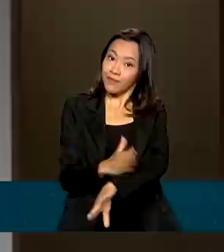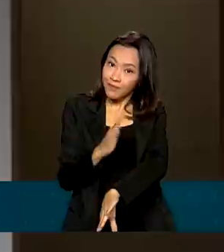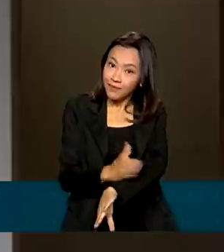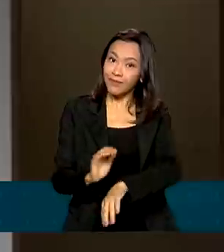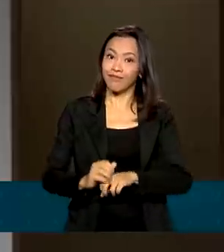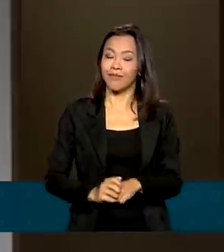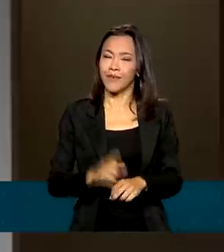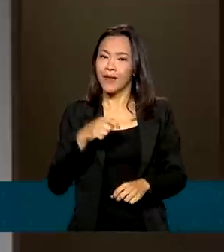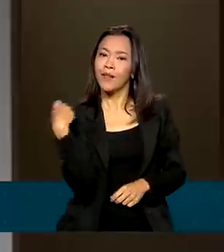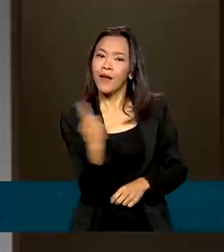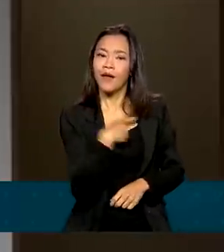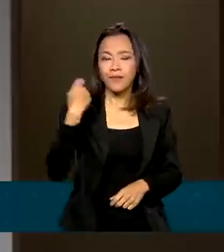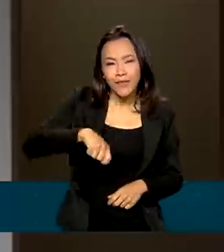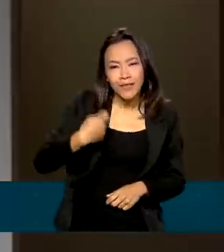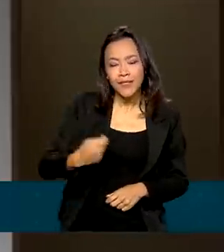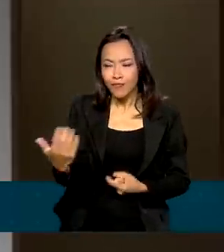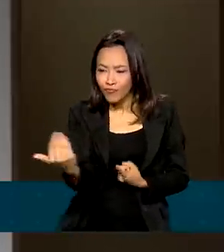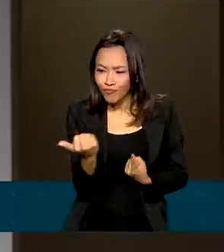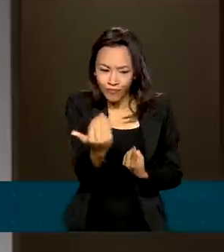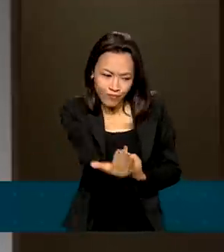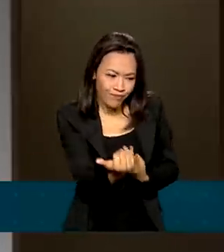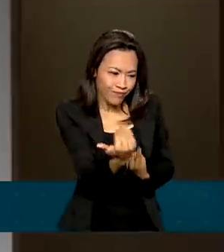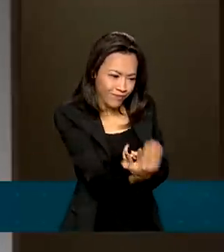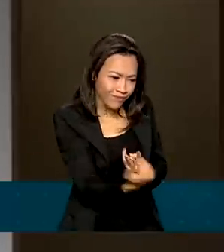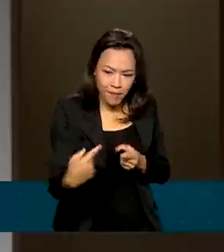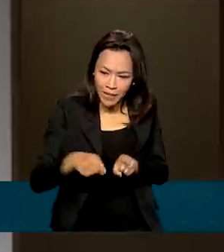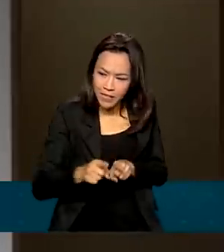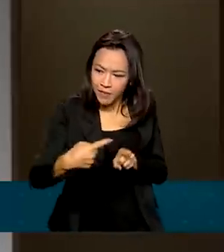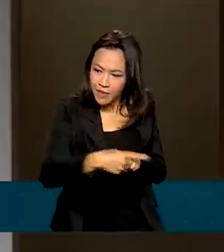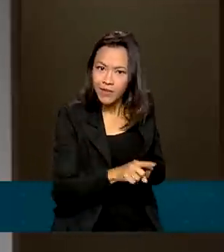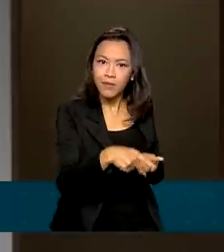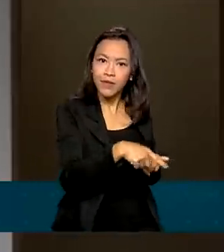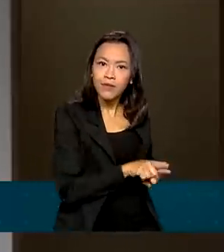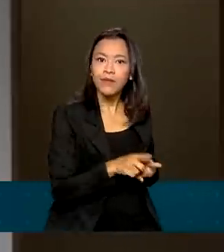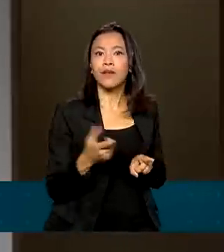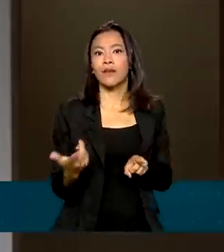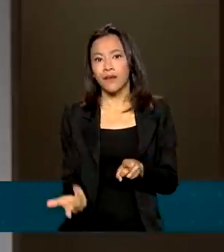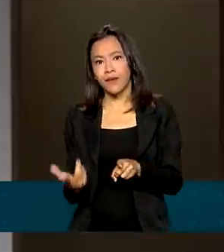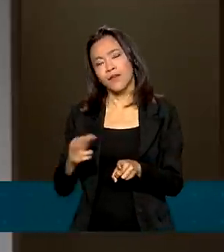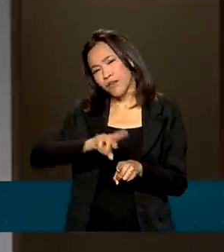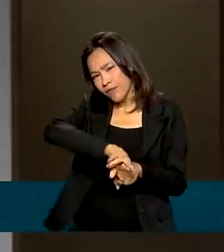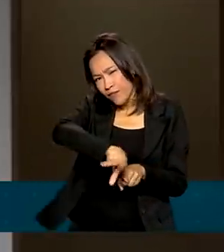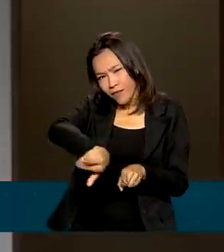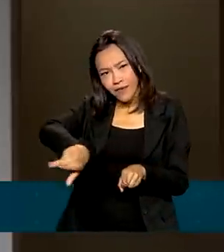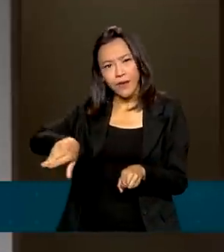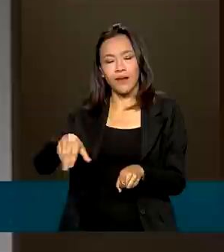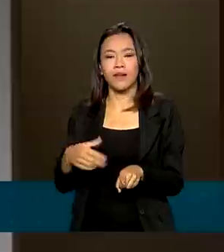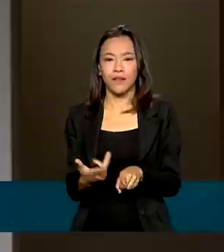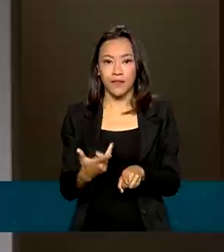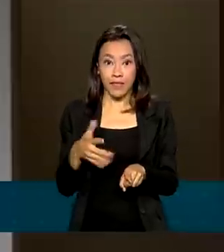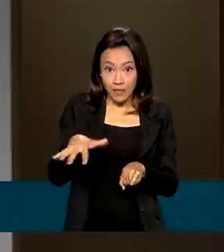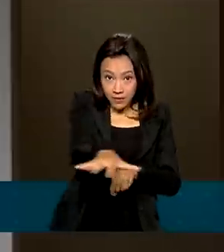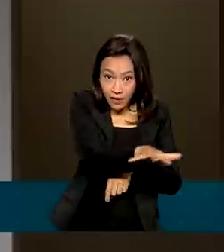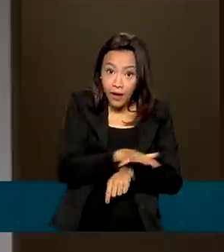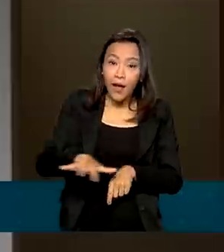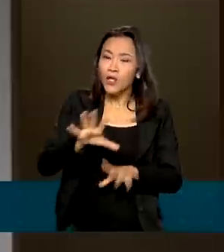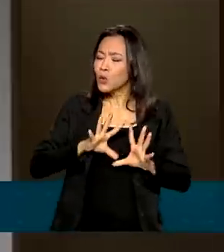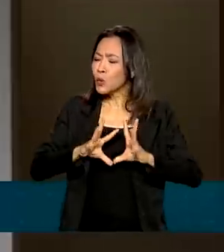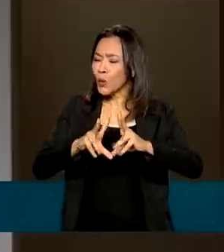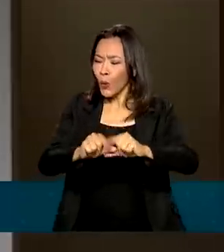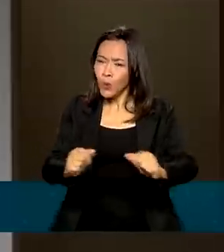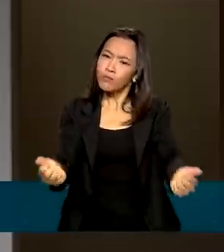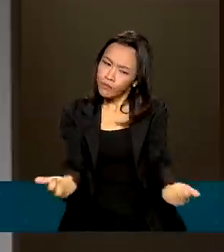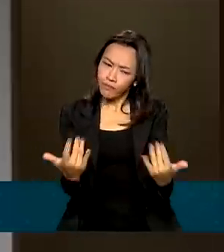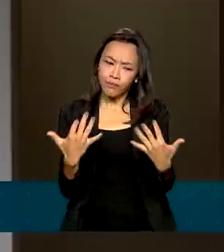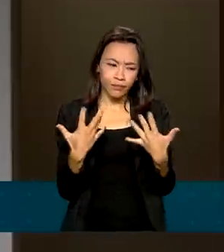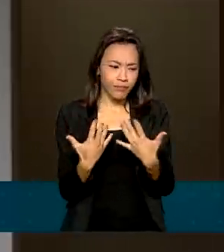Precisamos agregar mais parceiros ainda, as matérias cooperativas, as revendas de insumos, entidades do terceiro setor, todos que possam vir